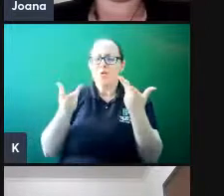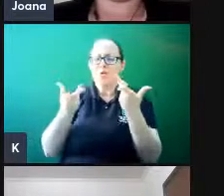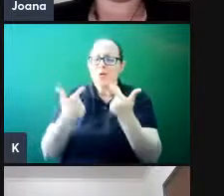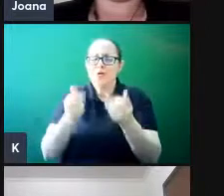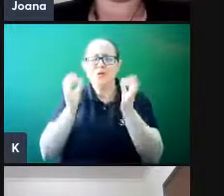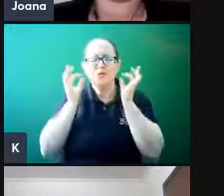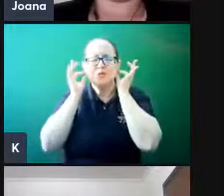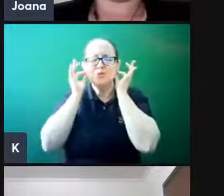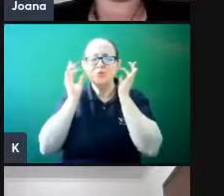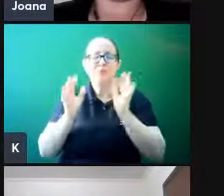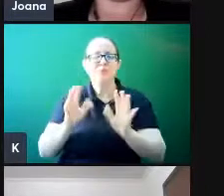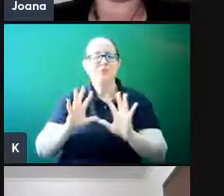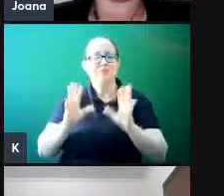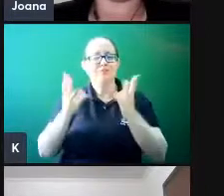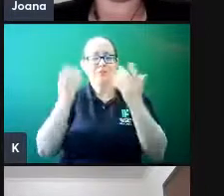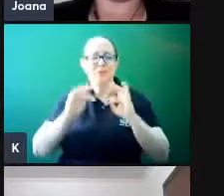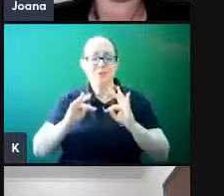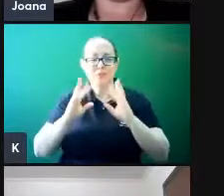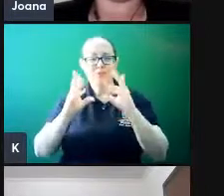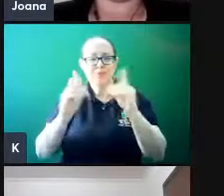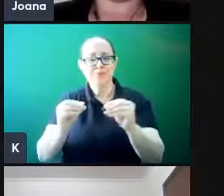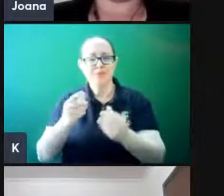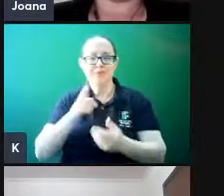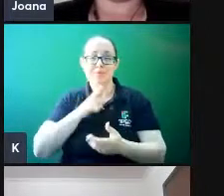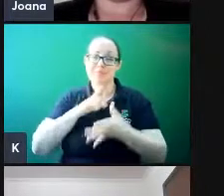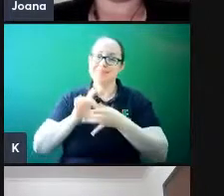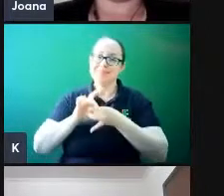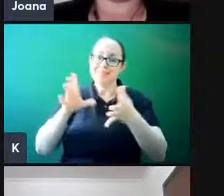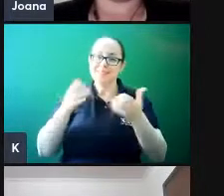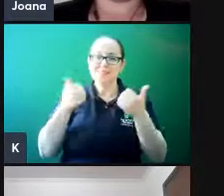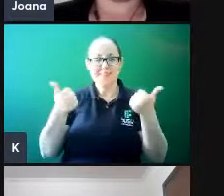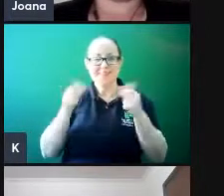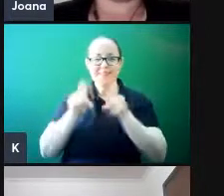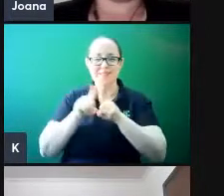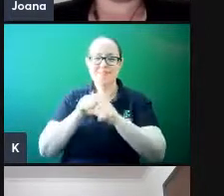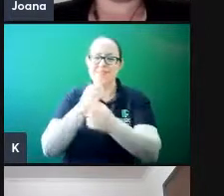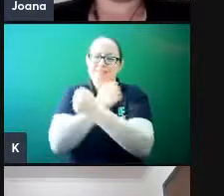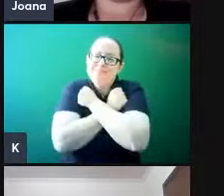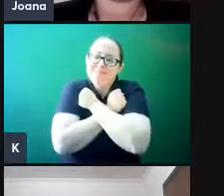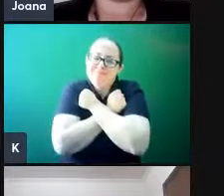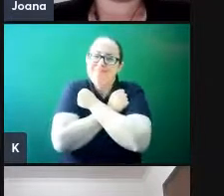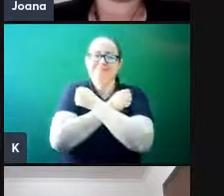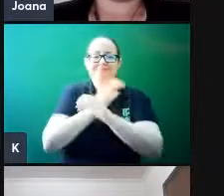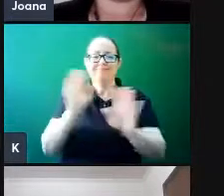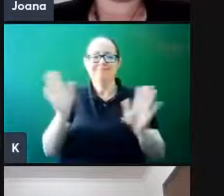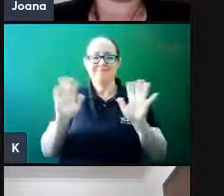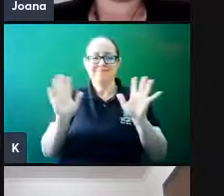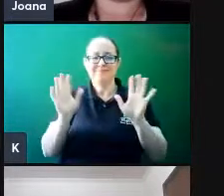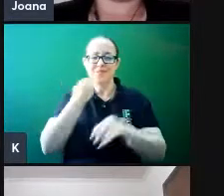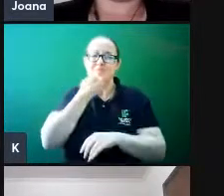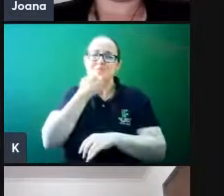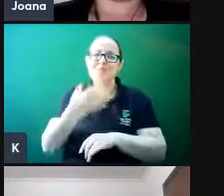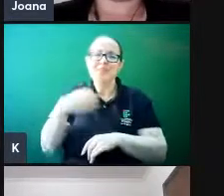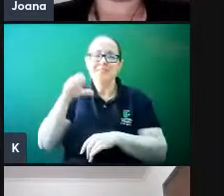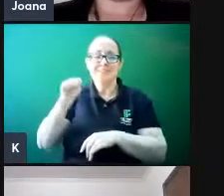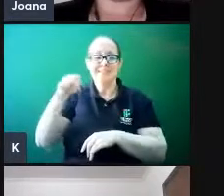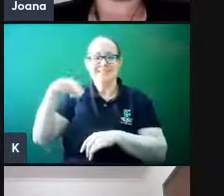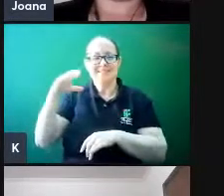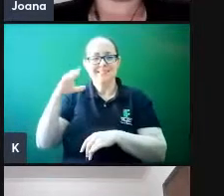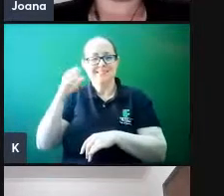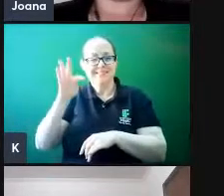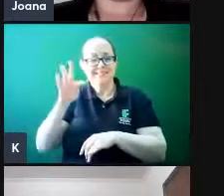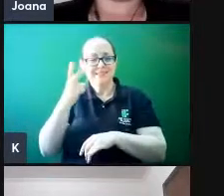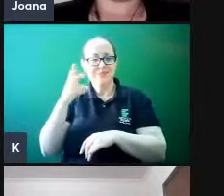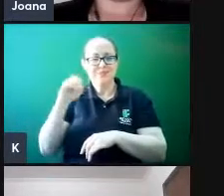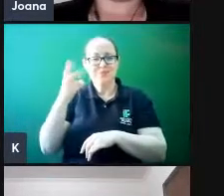mundo. E fica aí à disposição também. Tá bom? grande abraço e ótima Semana Nacional de Ciência e Tecnologia 2021